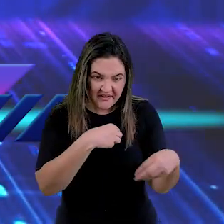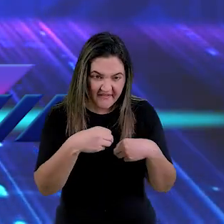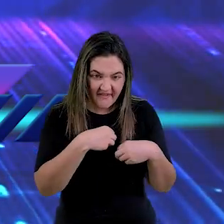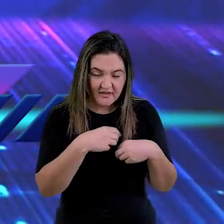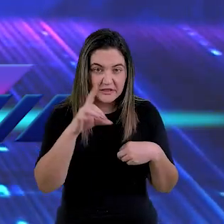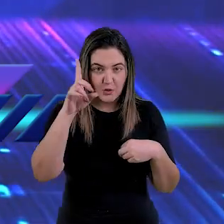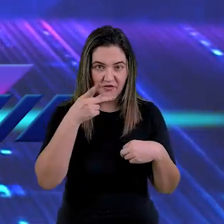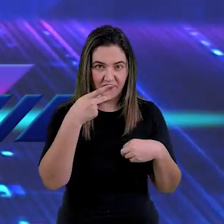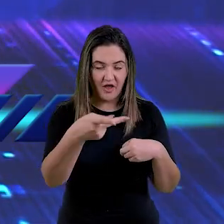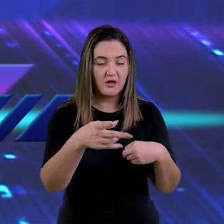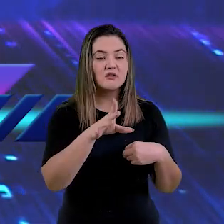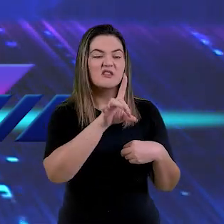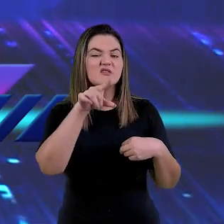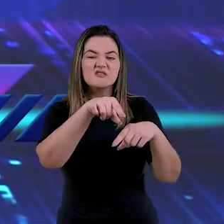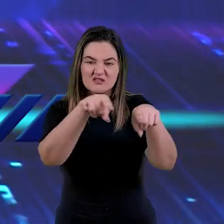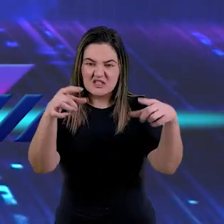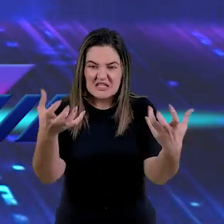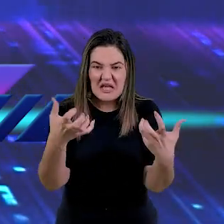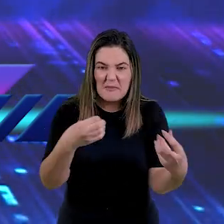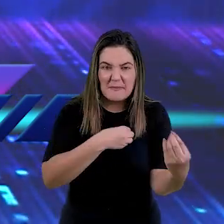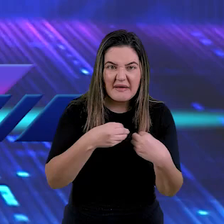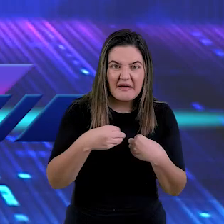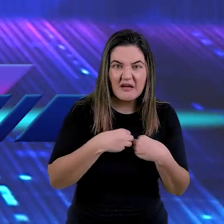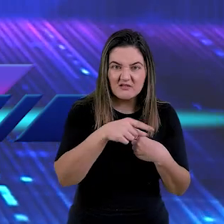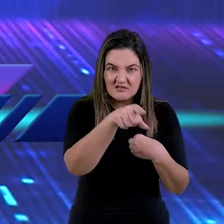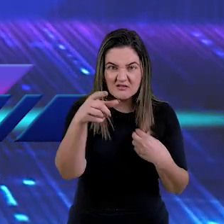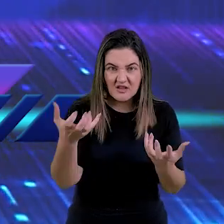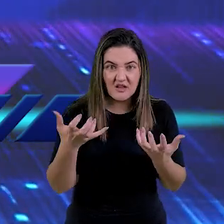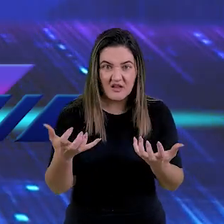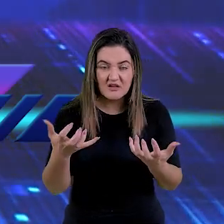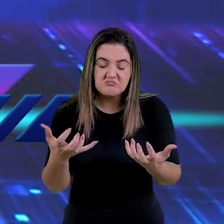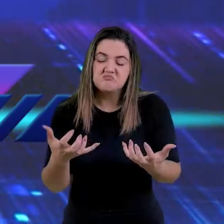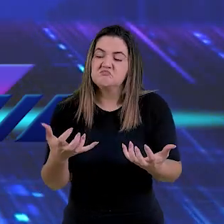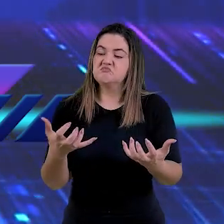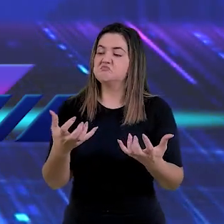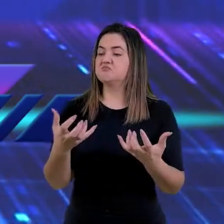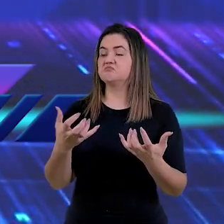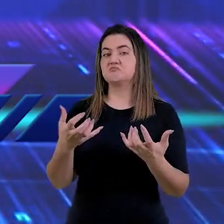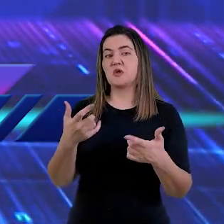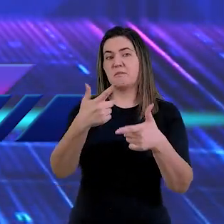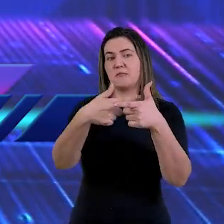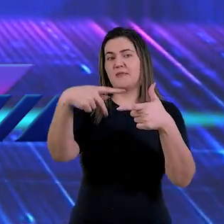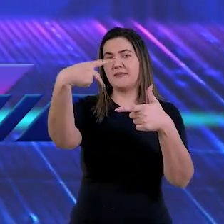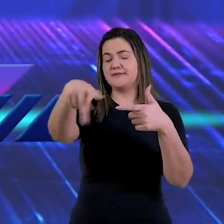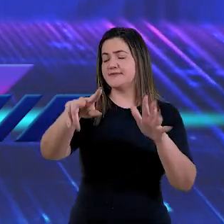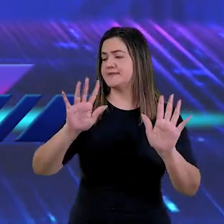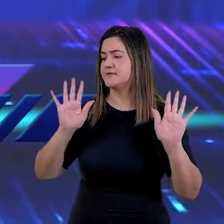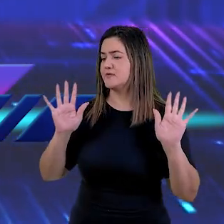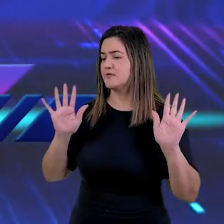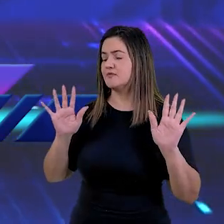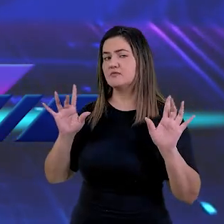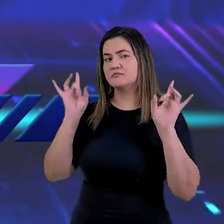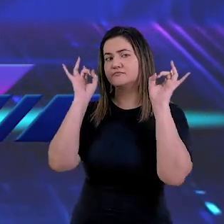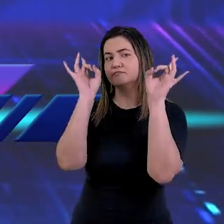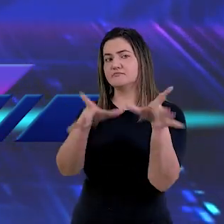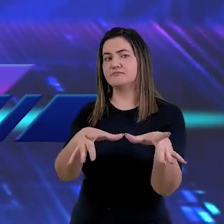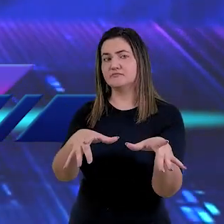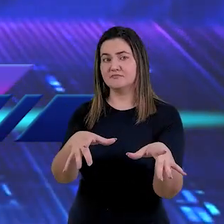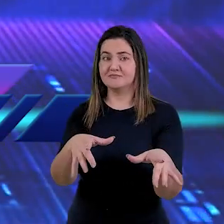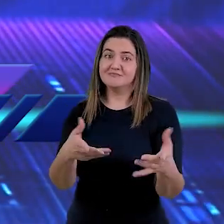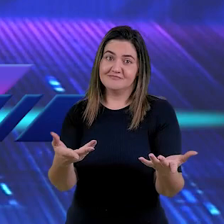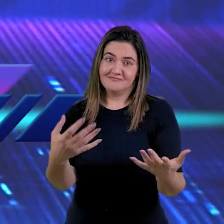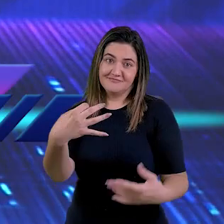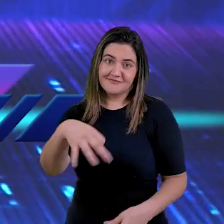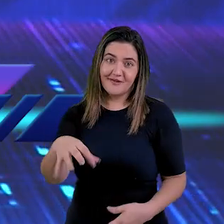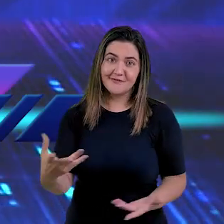quer pecar, se você quer seguir o caminho equivocado, eu vou te abandonar. E Deus poderia ter feito isso. Deus